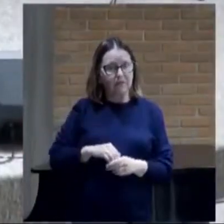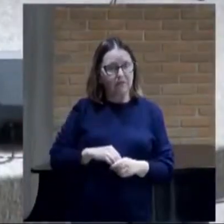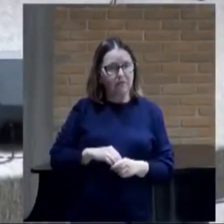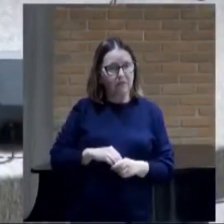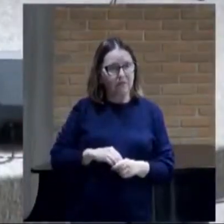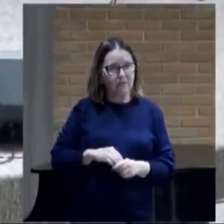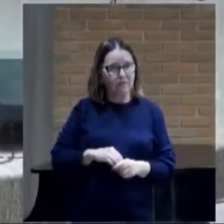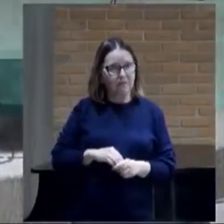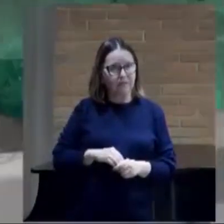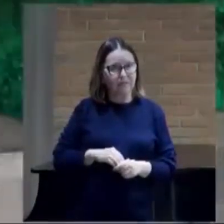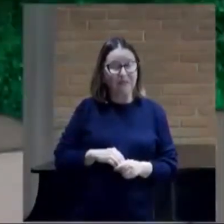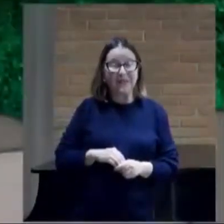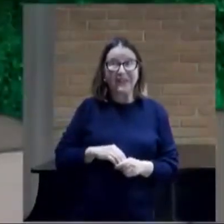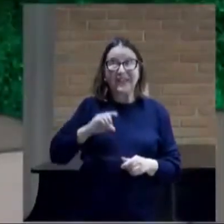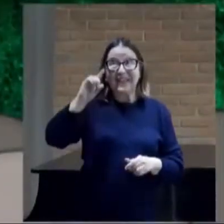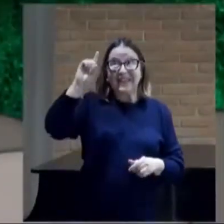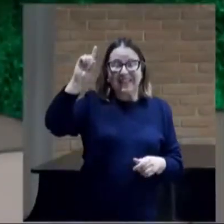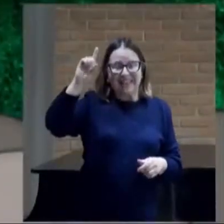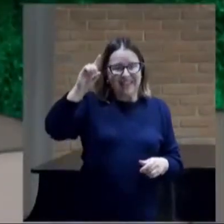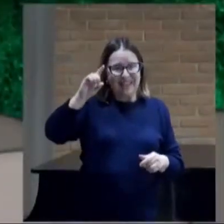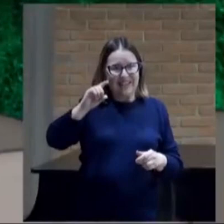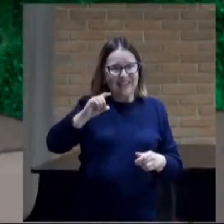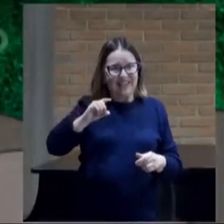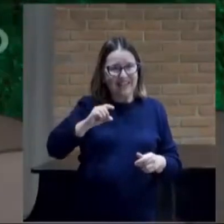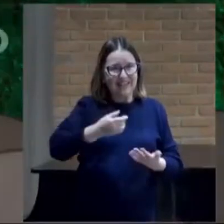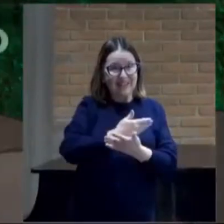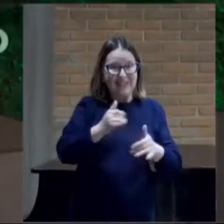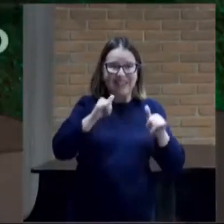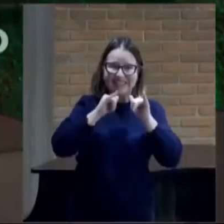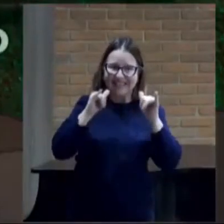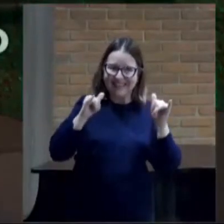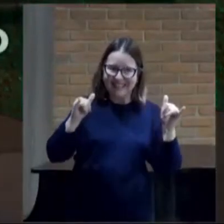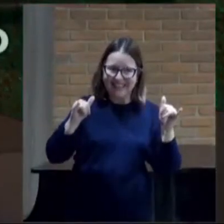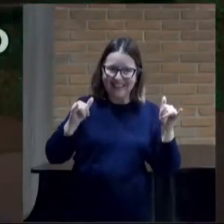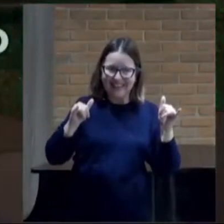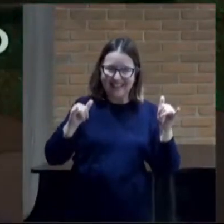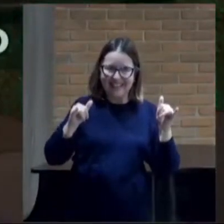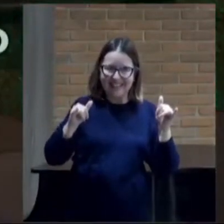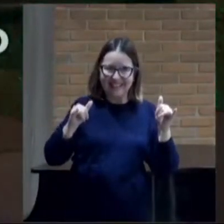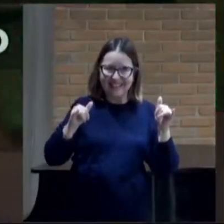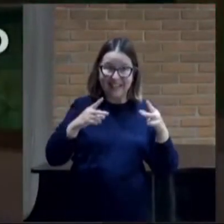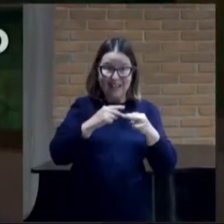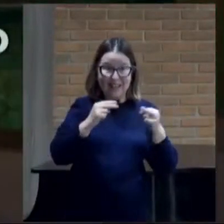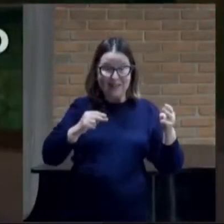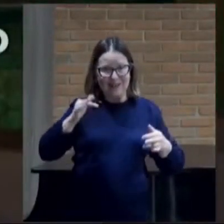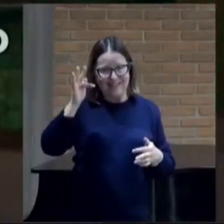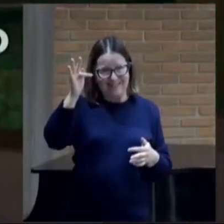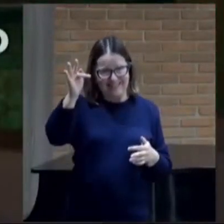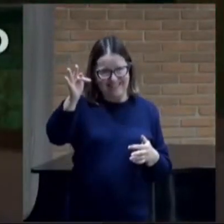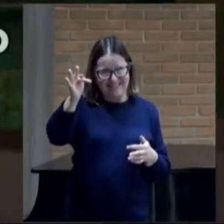E ele vos Anunciará As coisas Que iam de vir